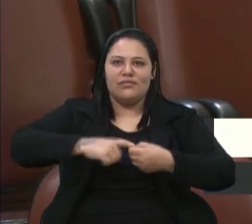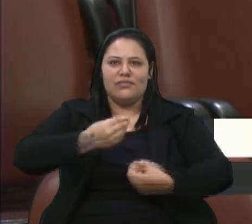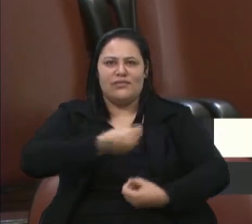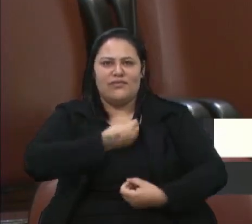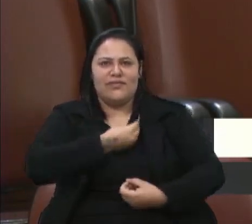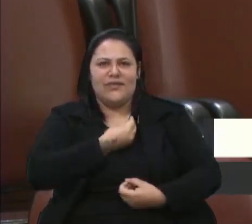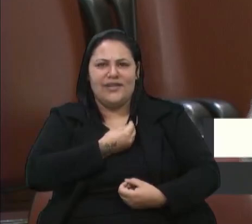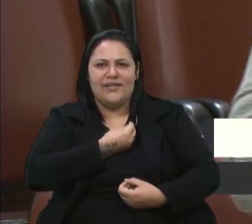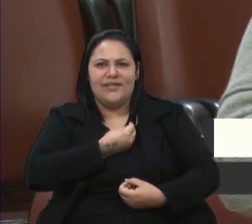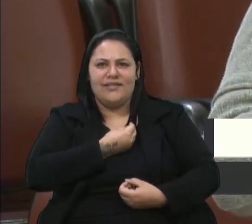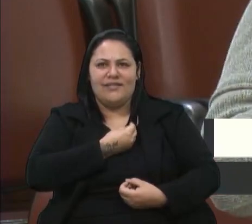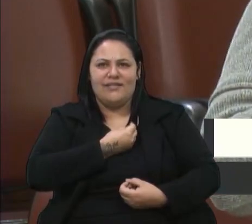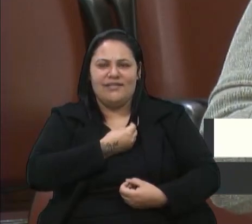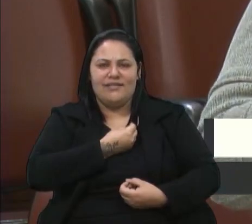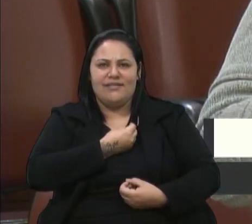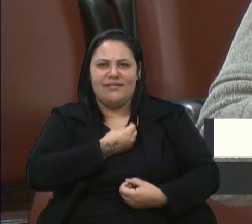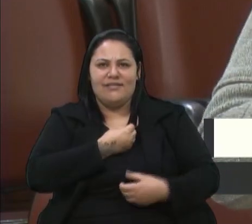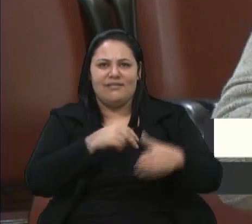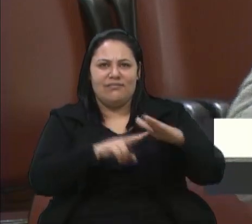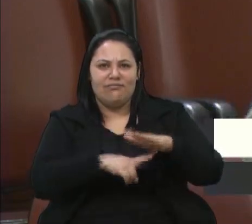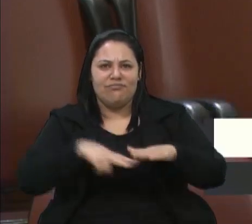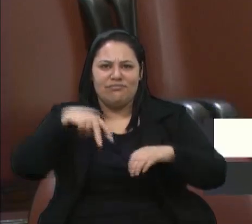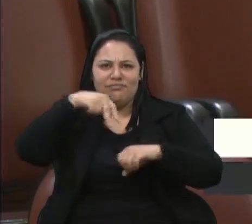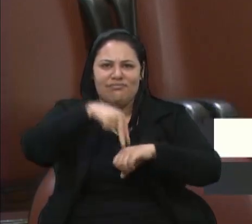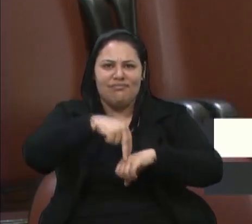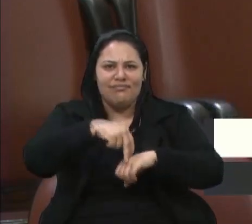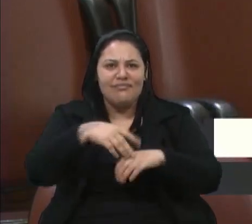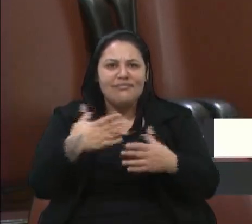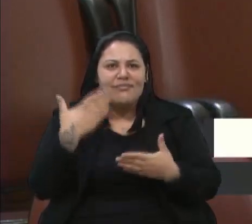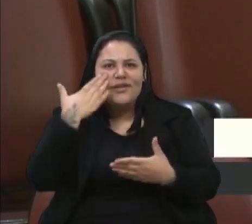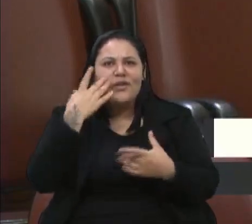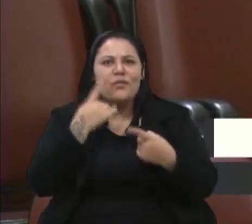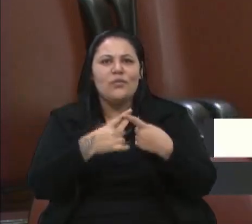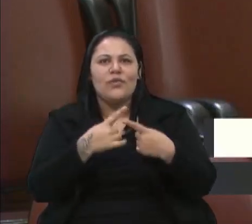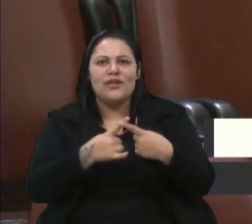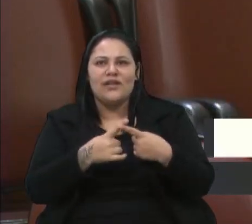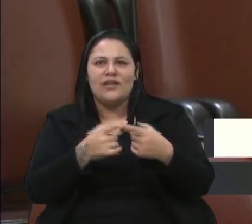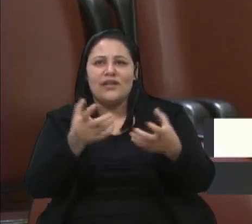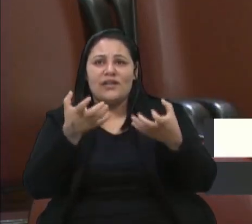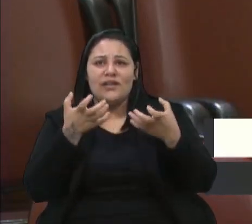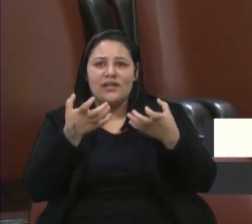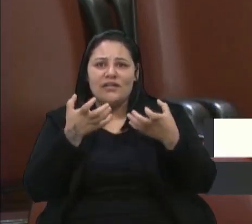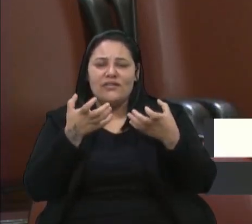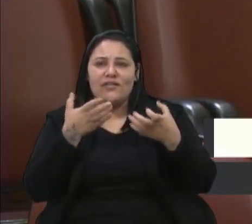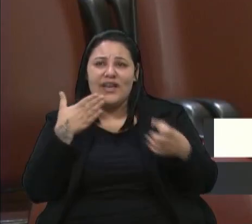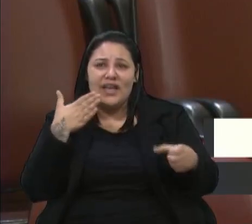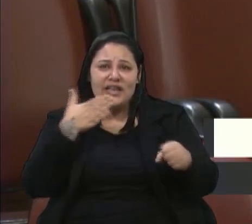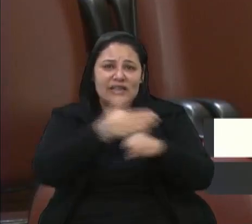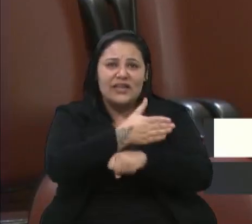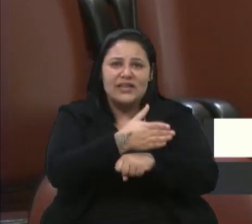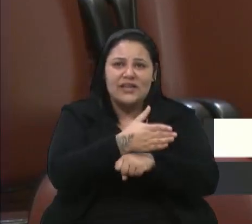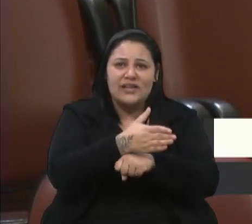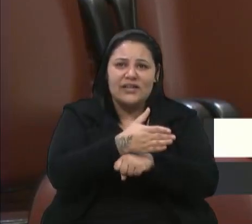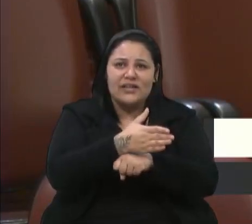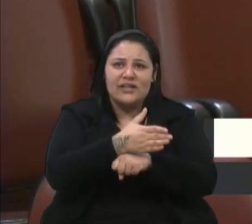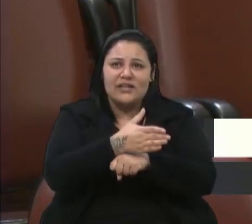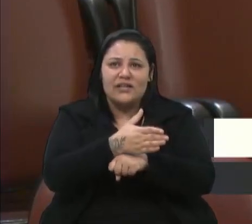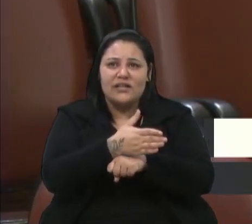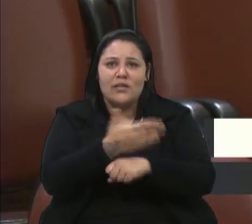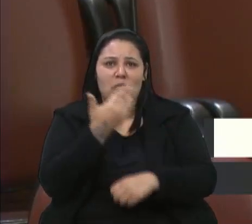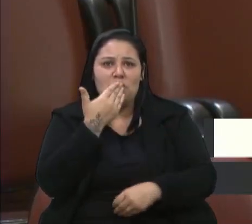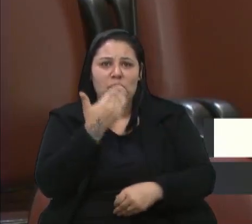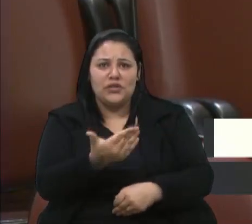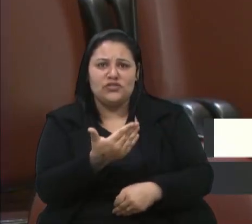Sabe por quê, vereadora Gladius? Teve momentos que quiseram intervir no Hospital Geral, disseram que iam pedir a cabeça da superintendente. Eu